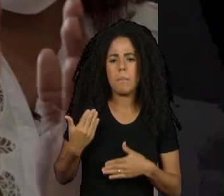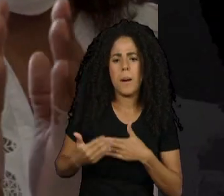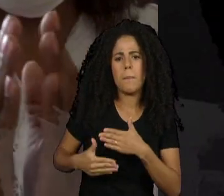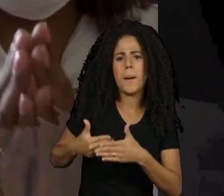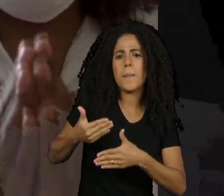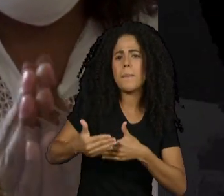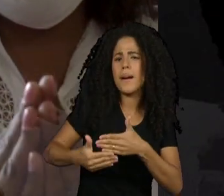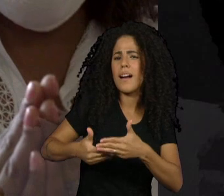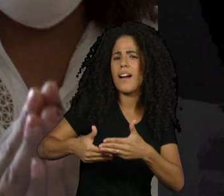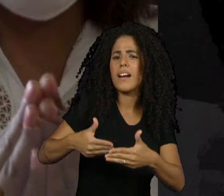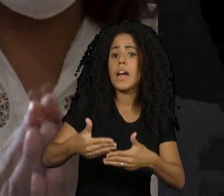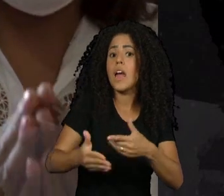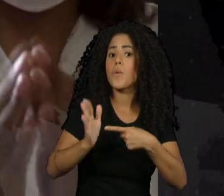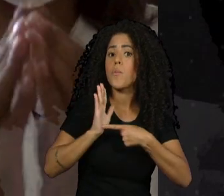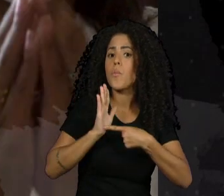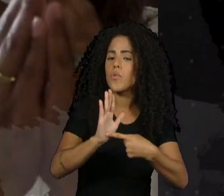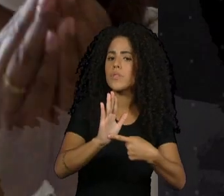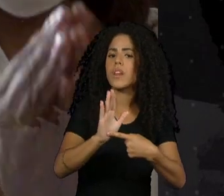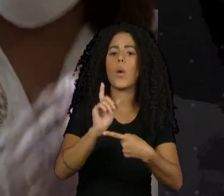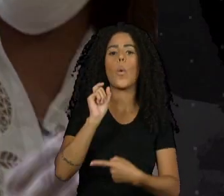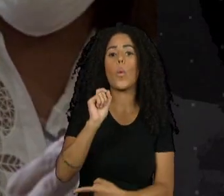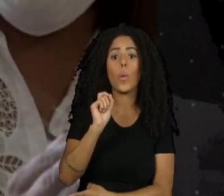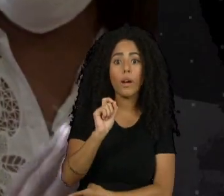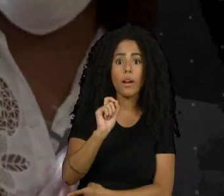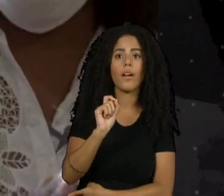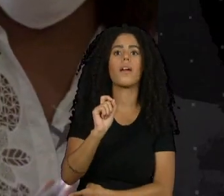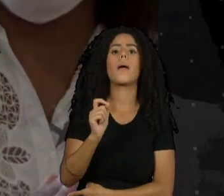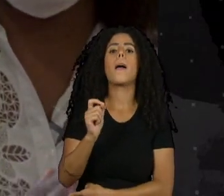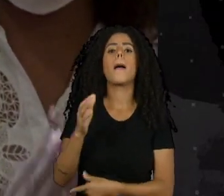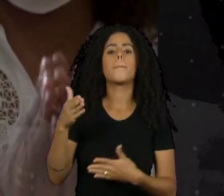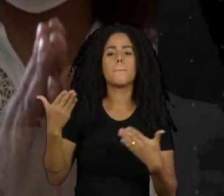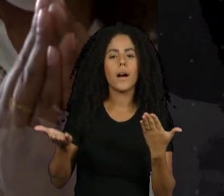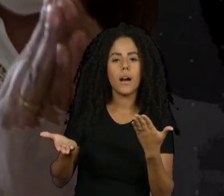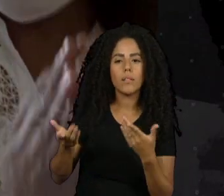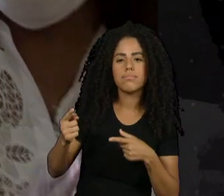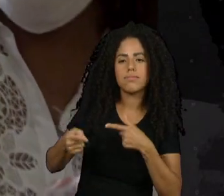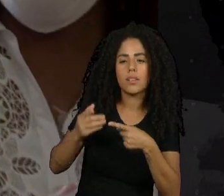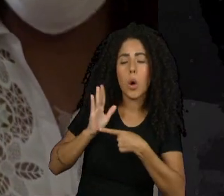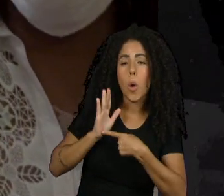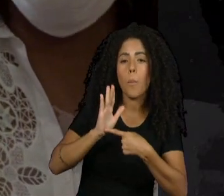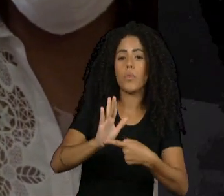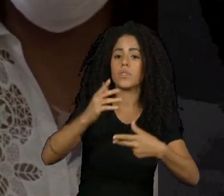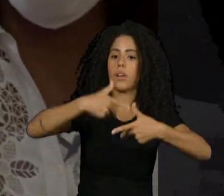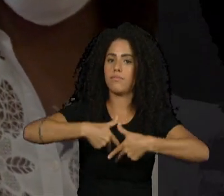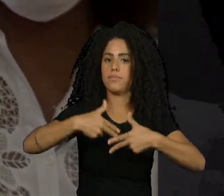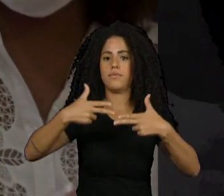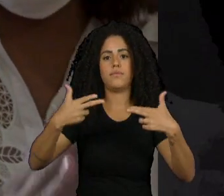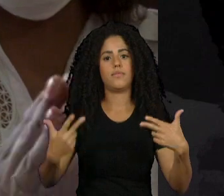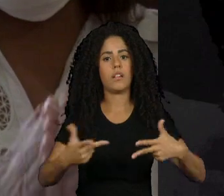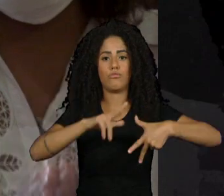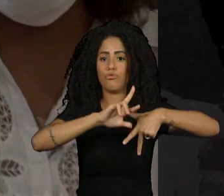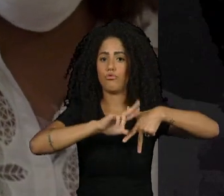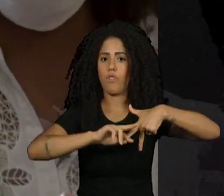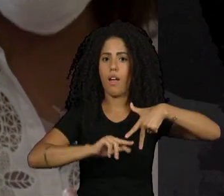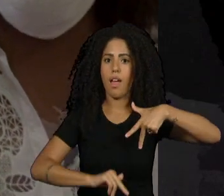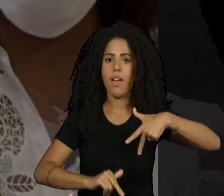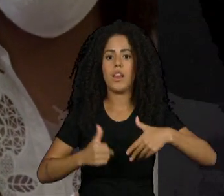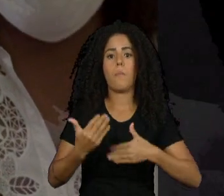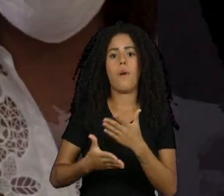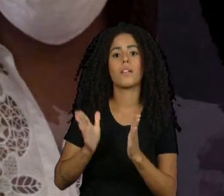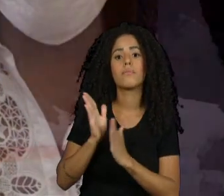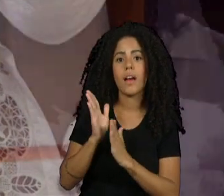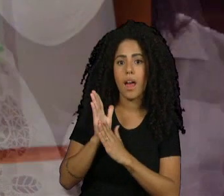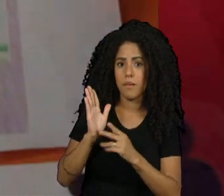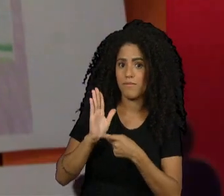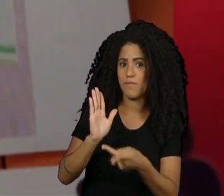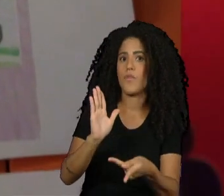claro, que é garantir essa discussão da diversidade sexual e de gênero nos seus projetos políticos